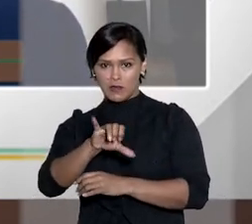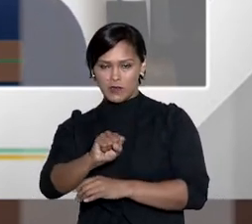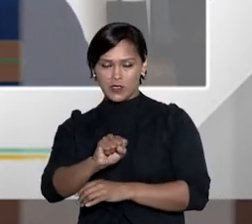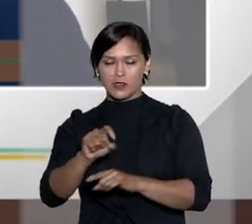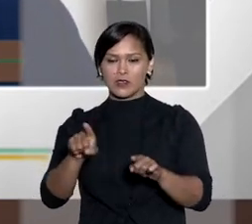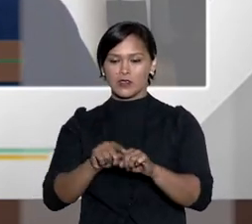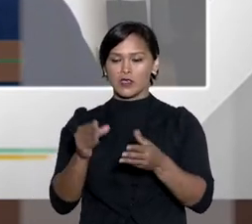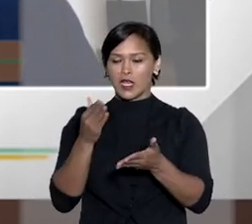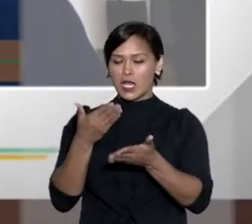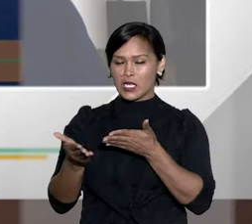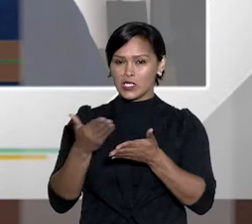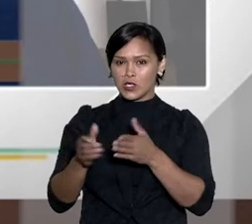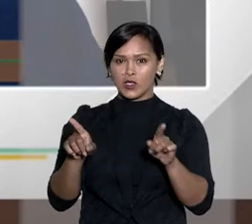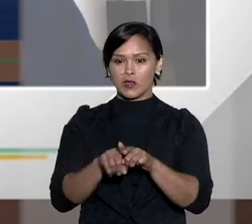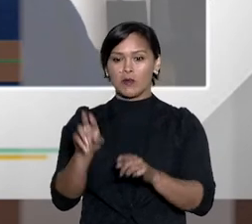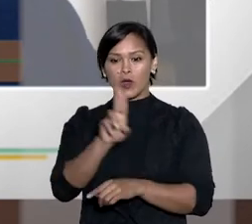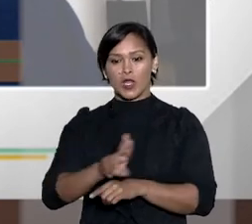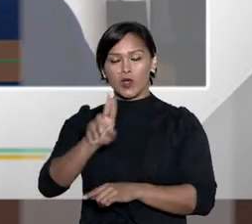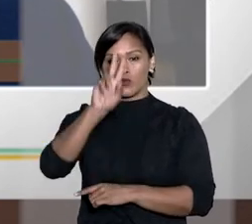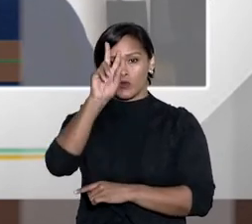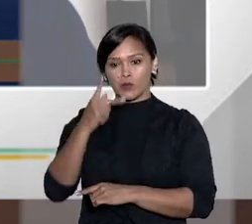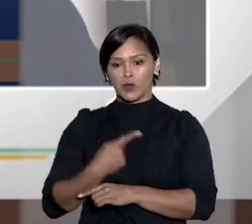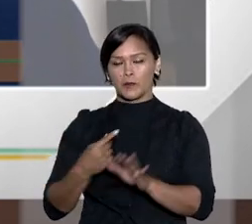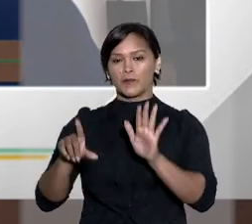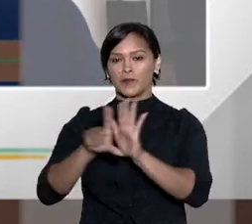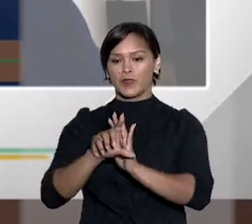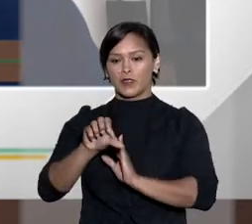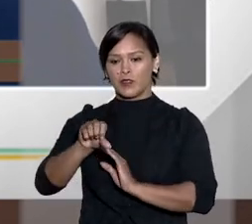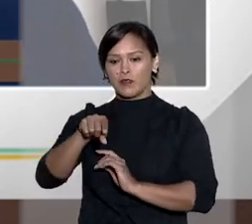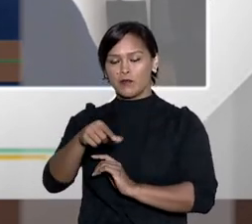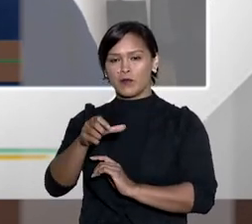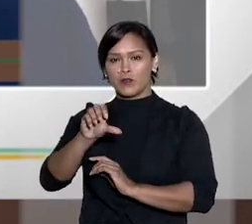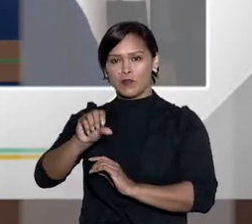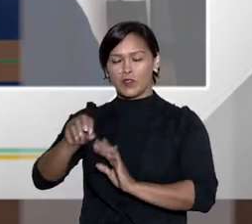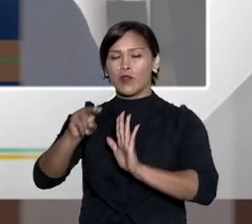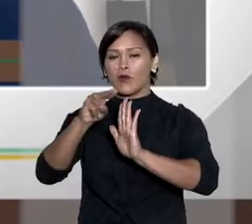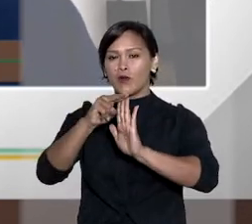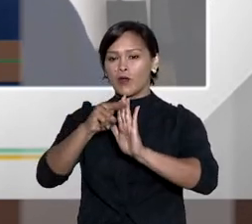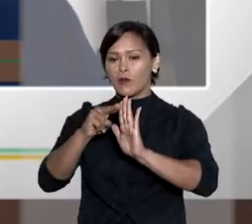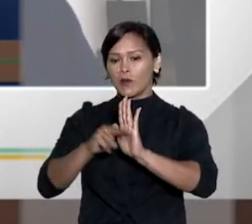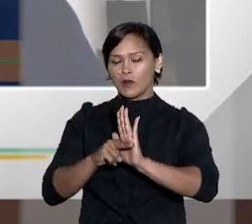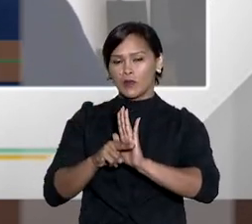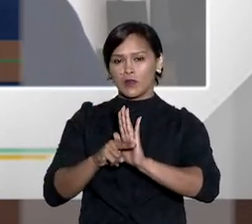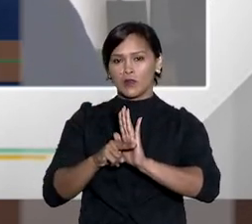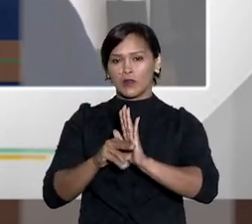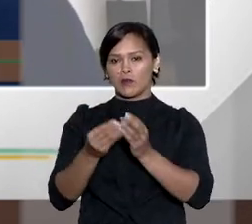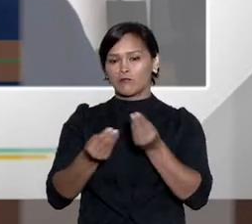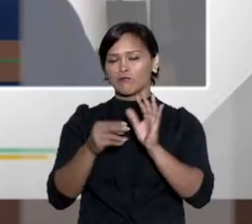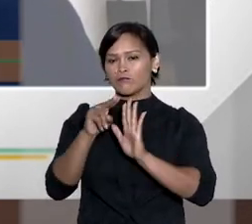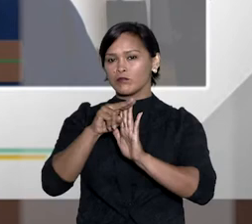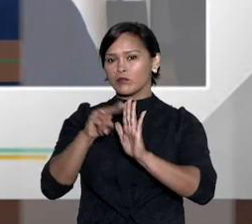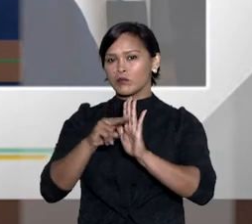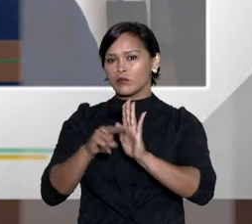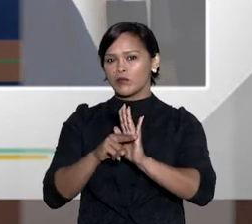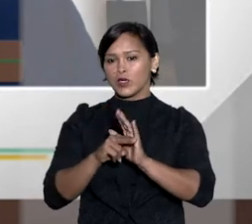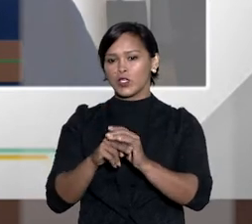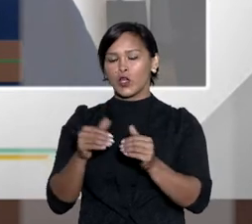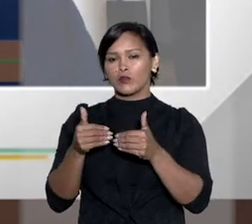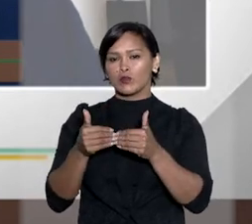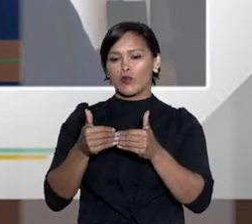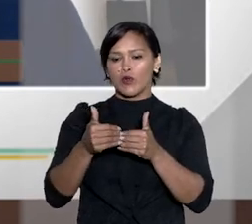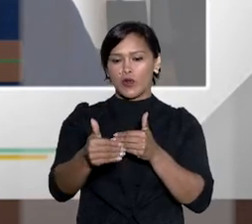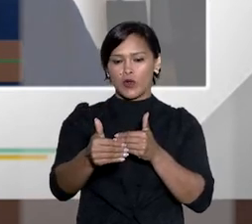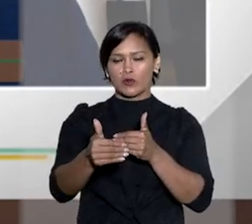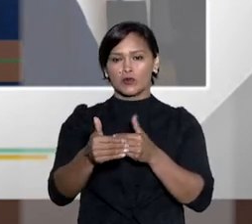A lei 9.099 é uma norma, é uma norma de procedimento, procedimental, que